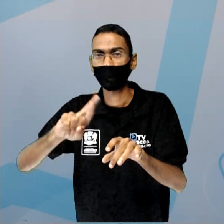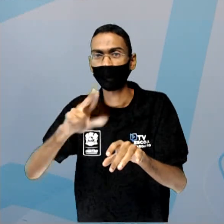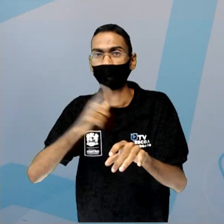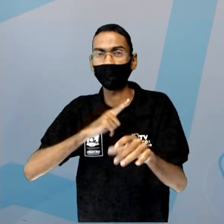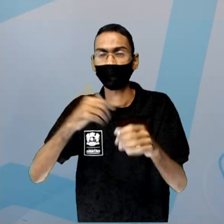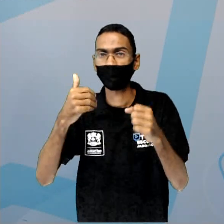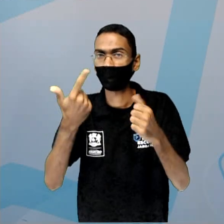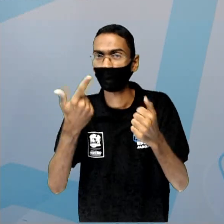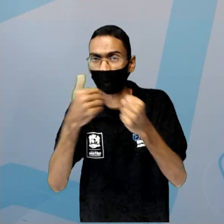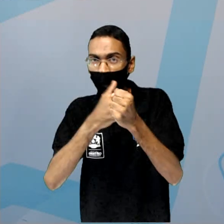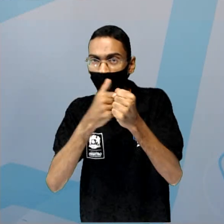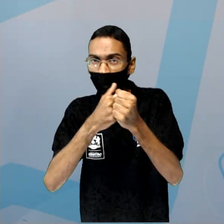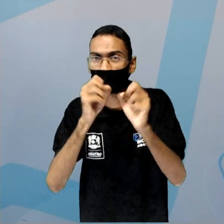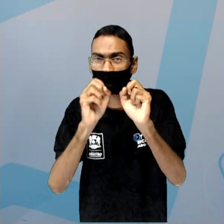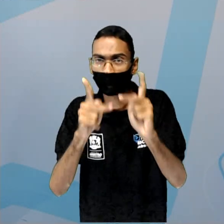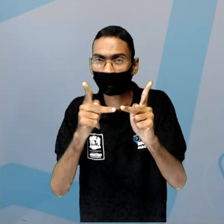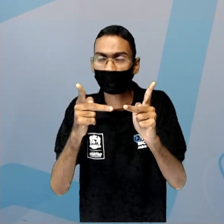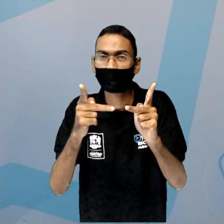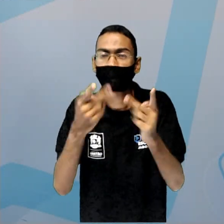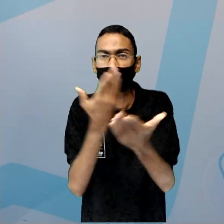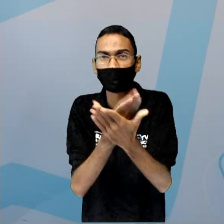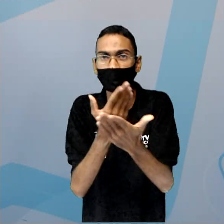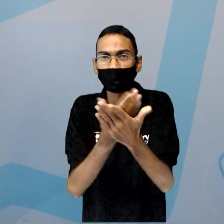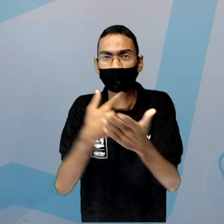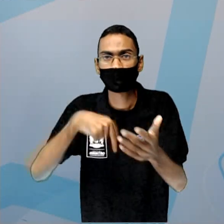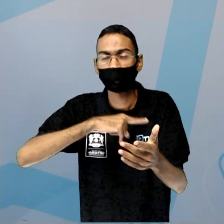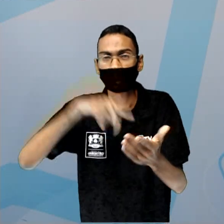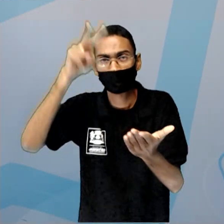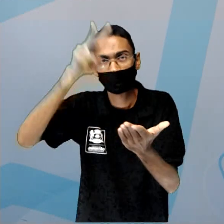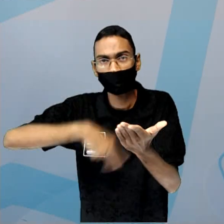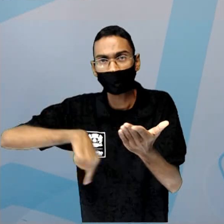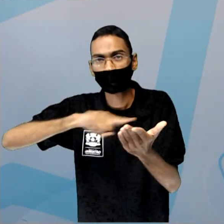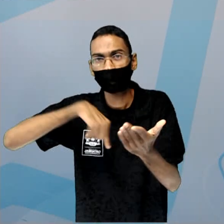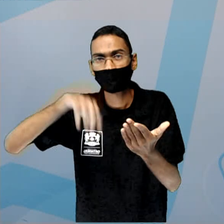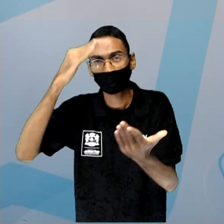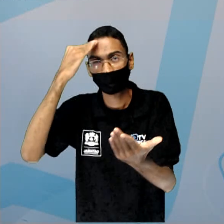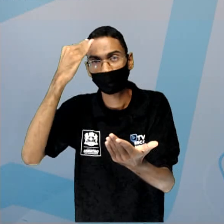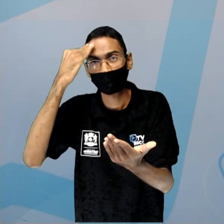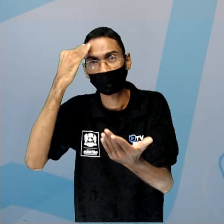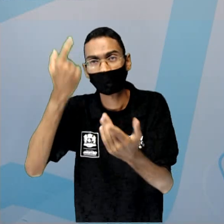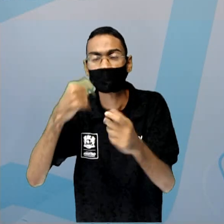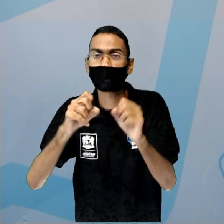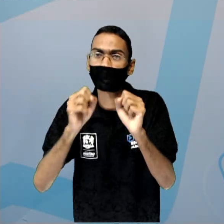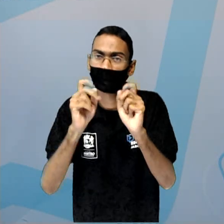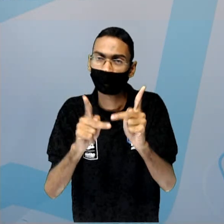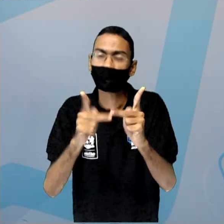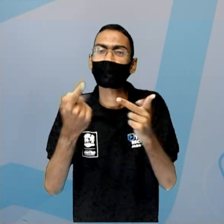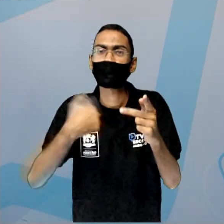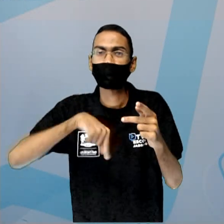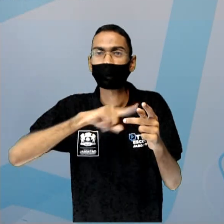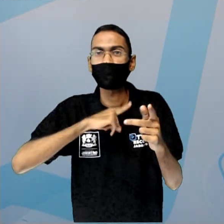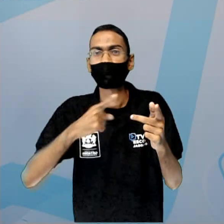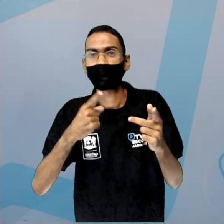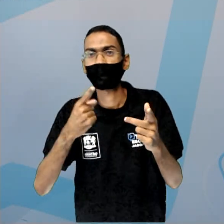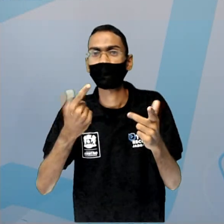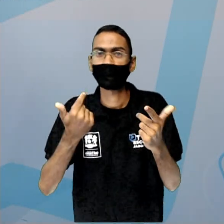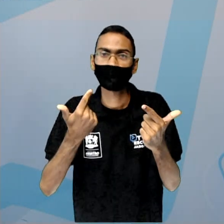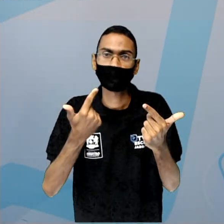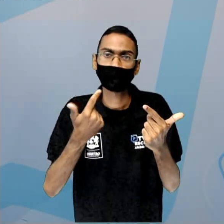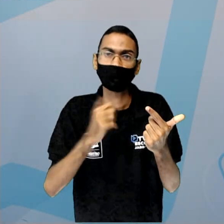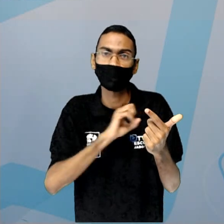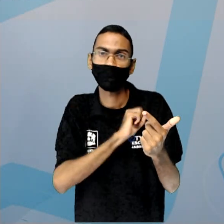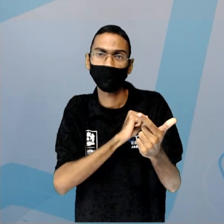preciso que a gente estude, que a gente leia, que a gente entenda, para não sermos ignorantes, né? Do ponto de vista do não